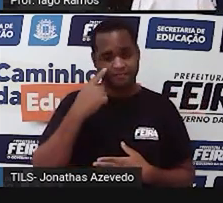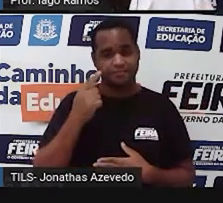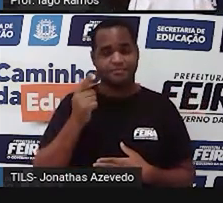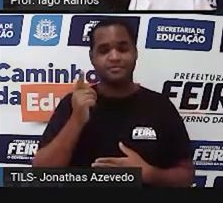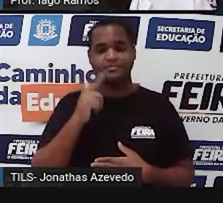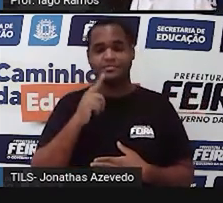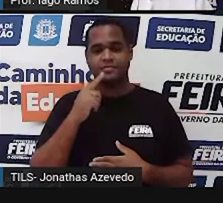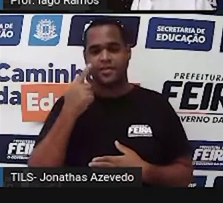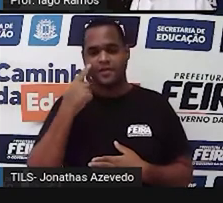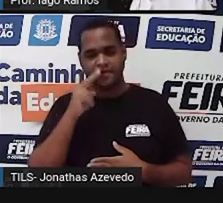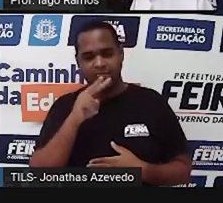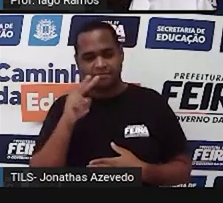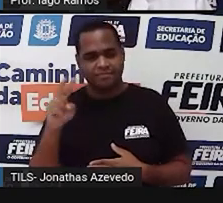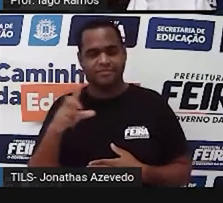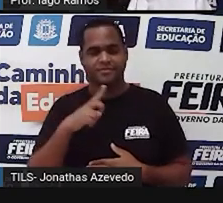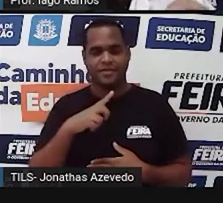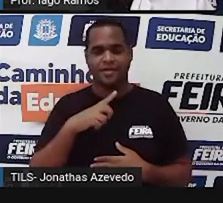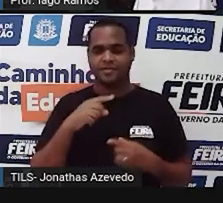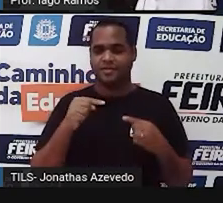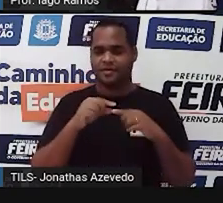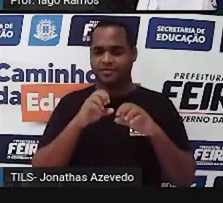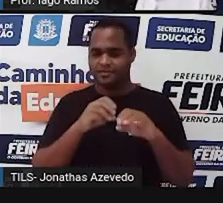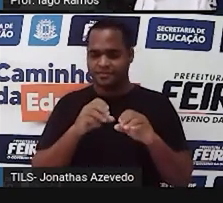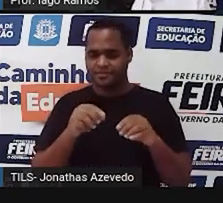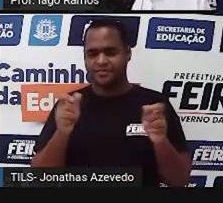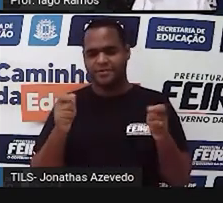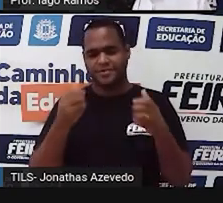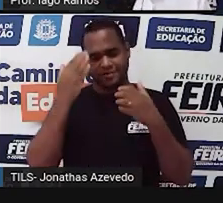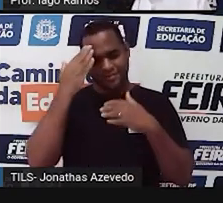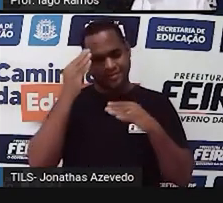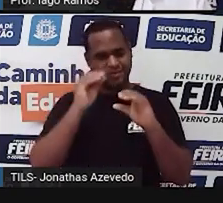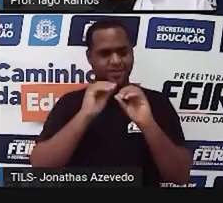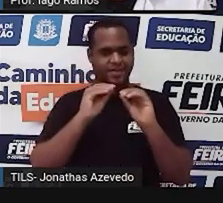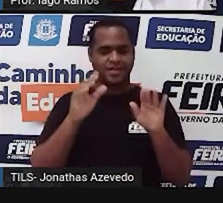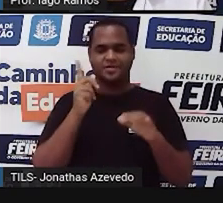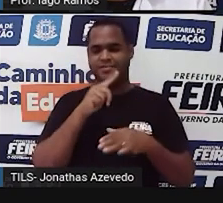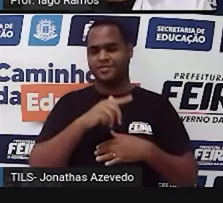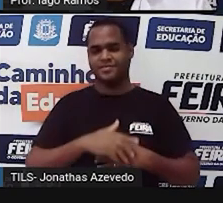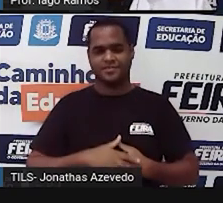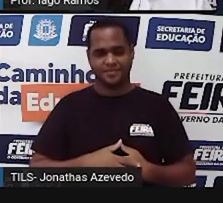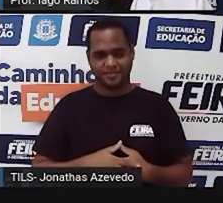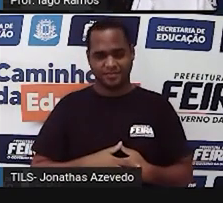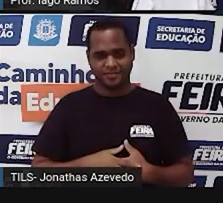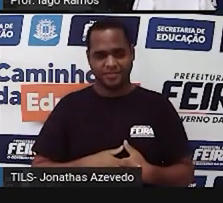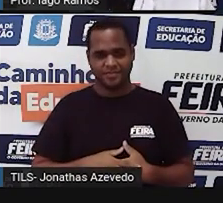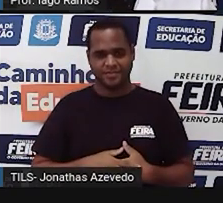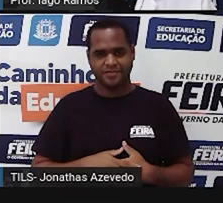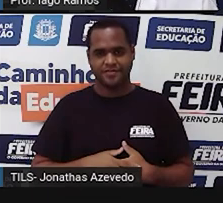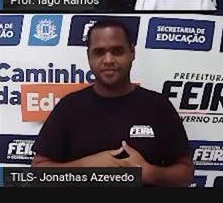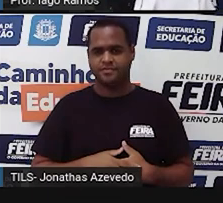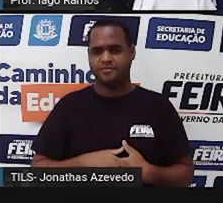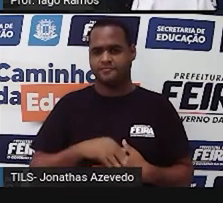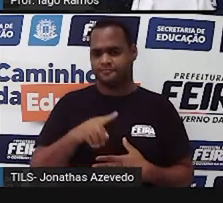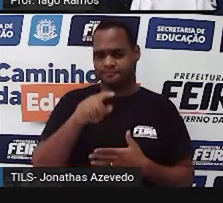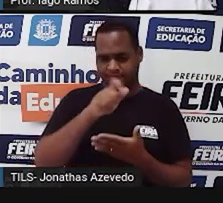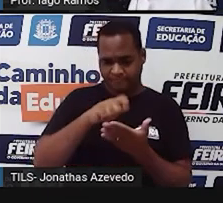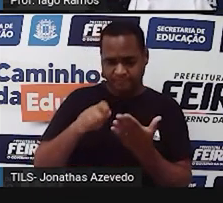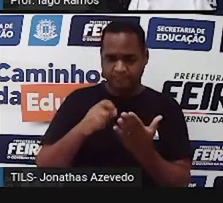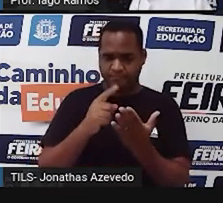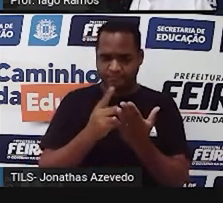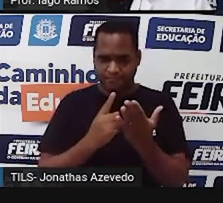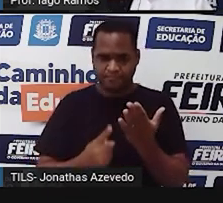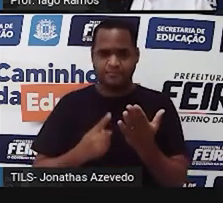né, o que a gente viu nessa aula, você conseguiu entender alguma coisa. Certo? Escreva no caderno